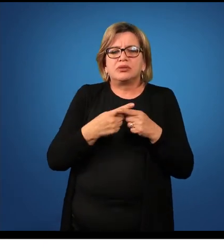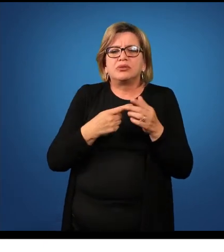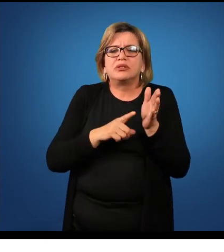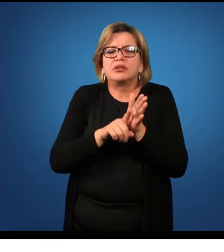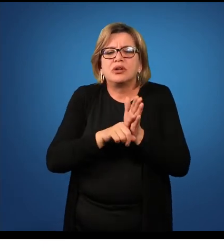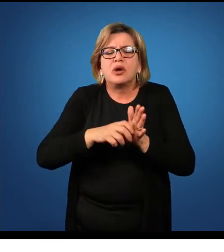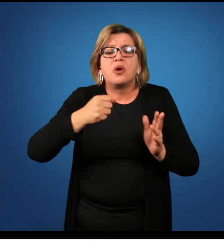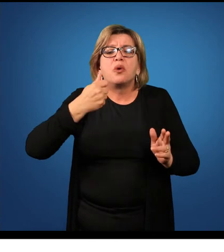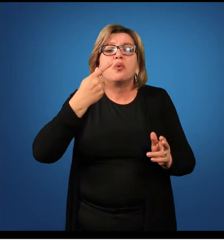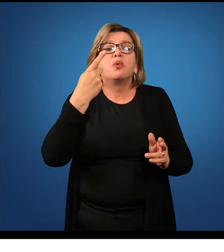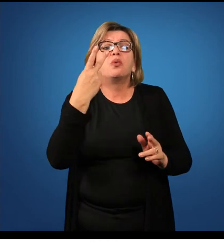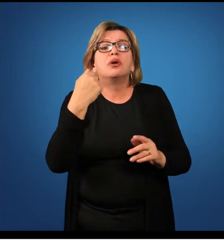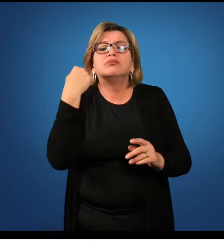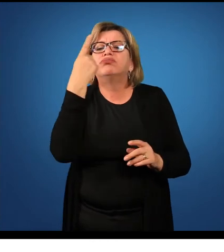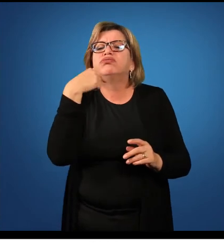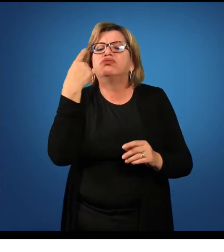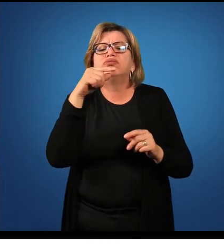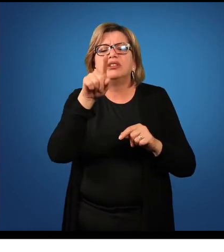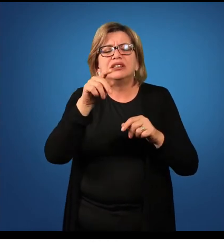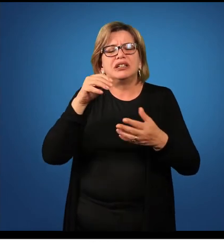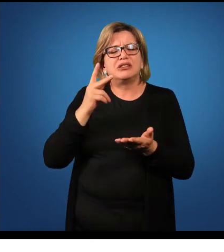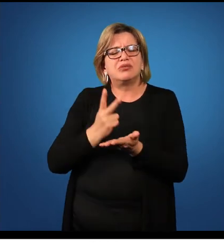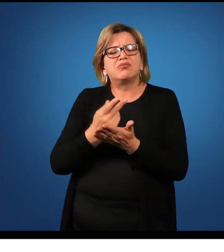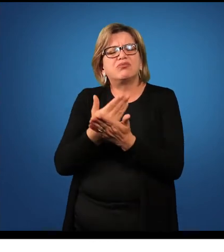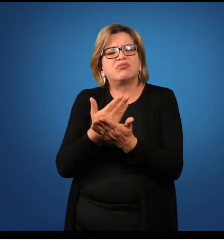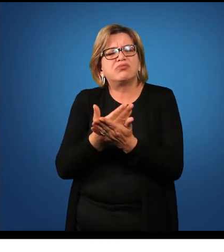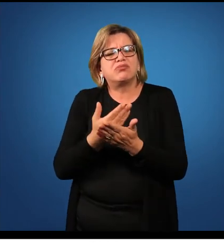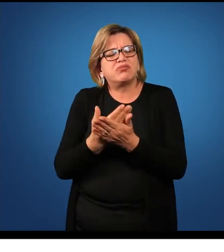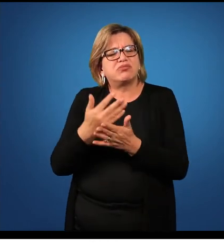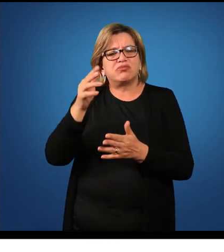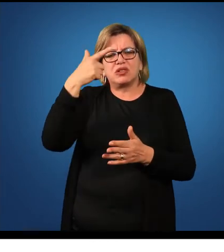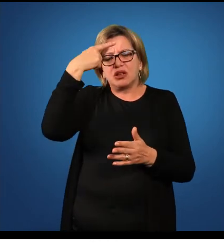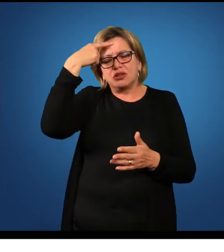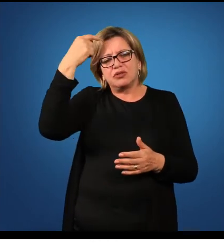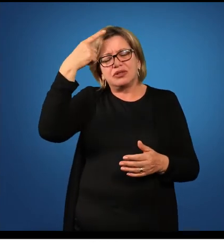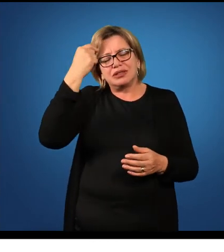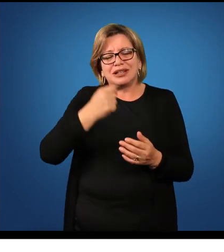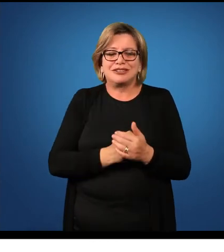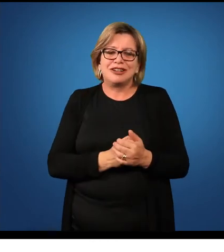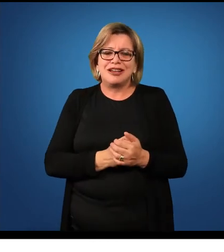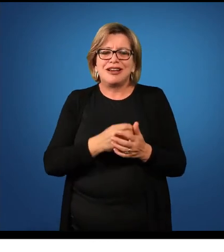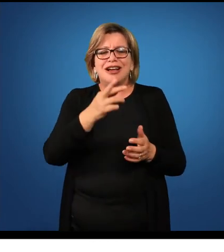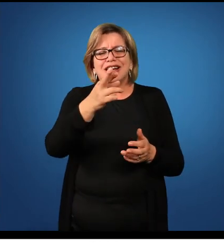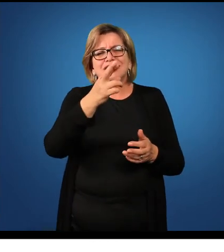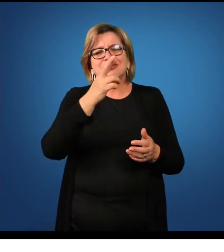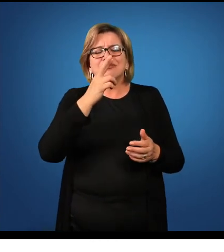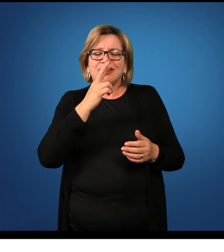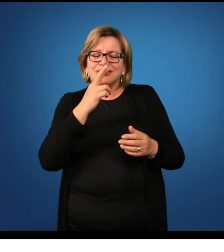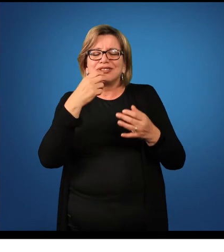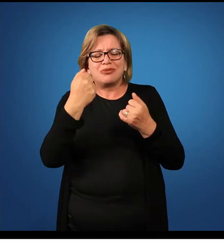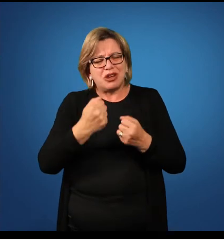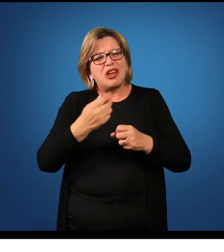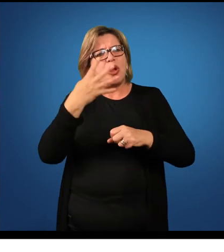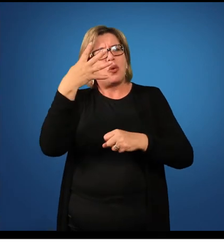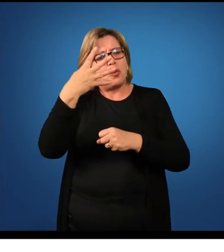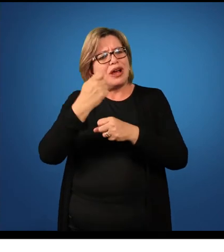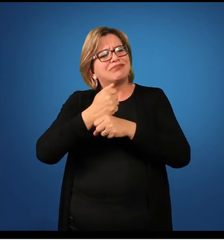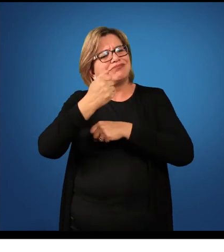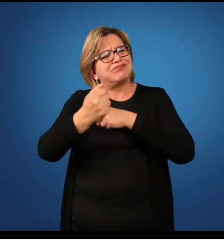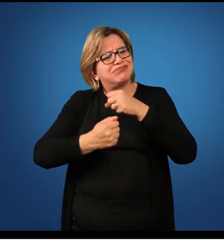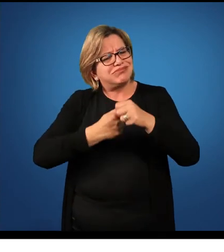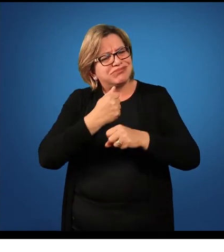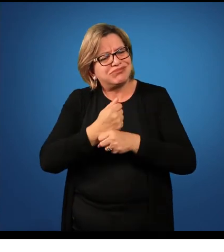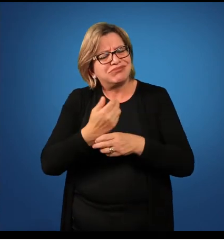permanecer na graduação? Olha, vamos permanecer na graduação por quatro anos, durante